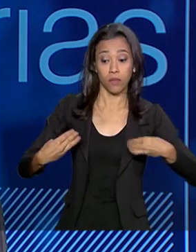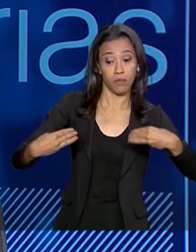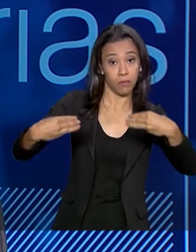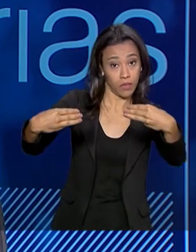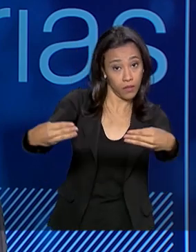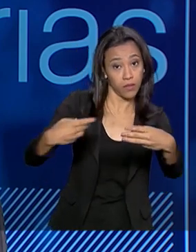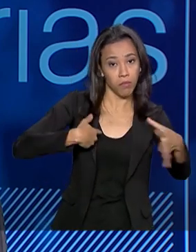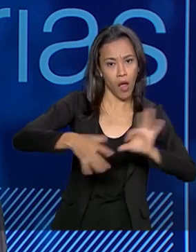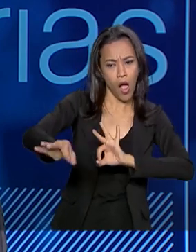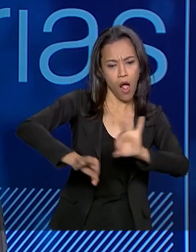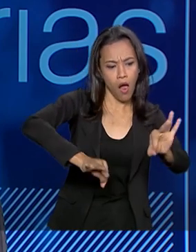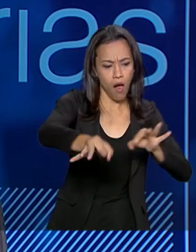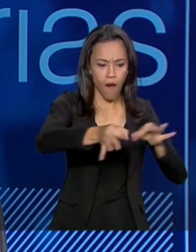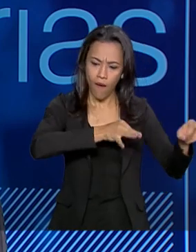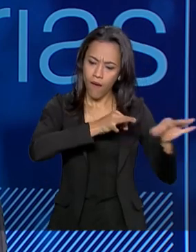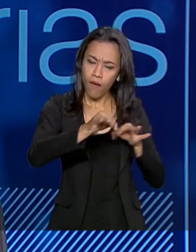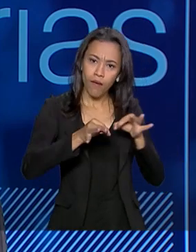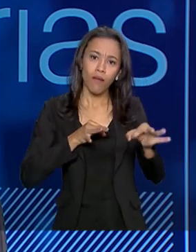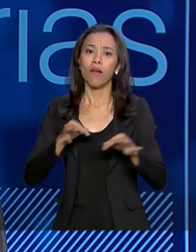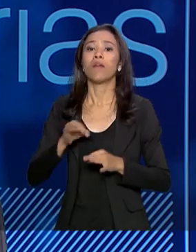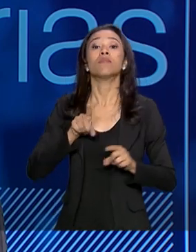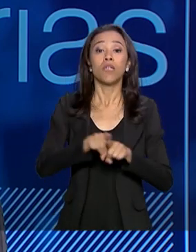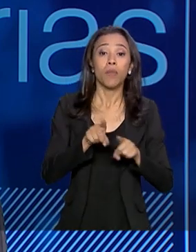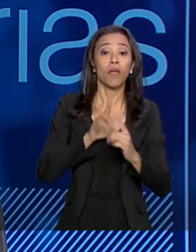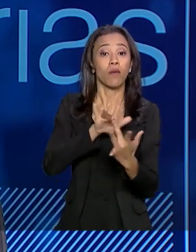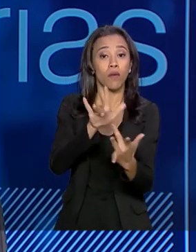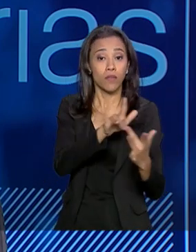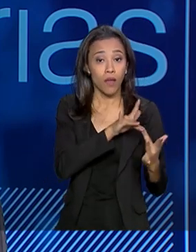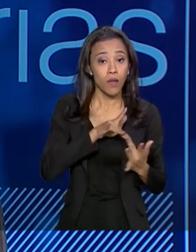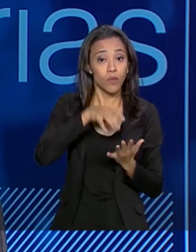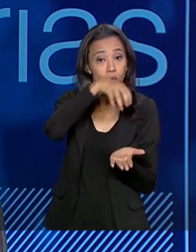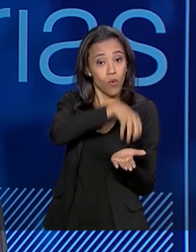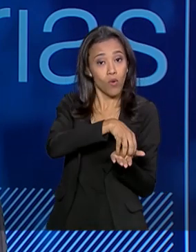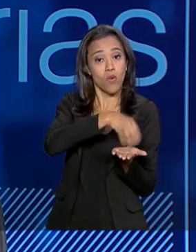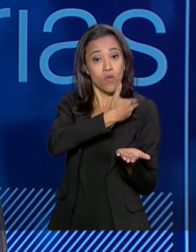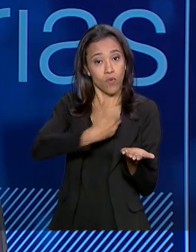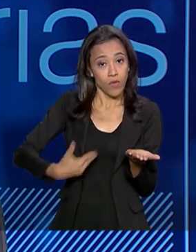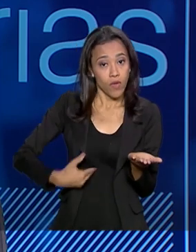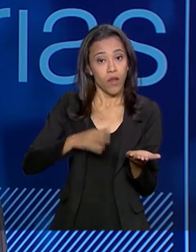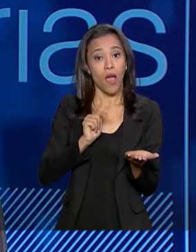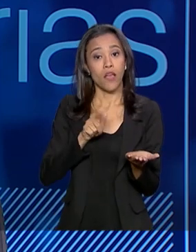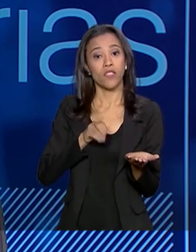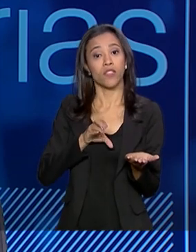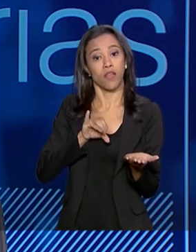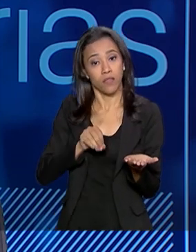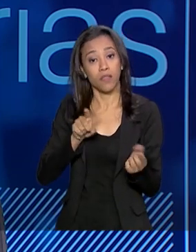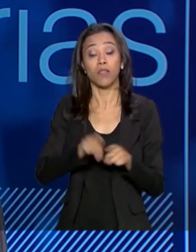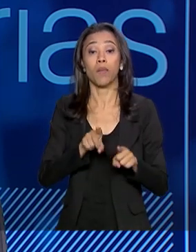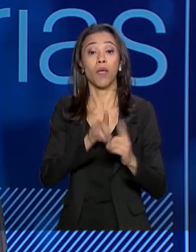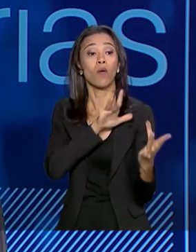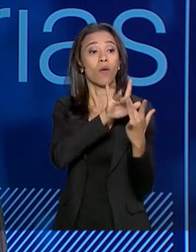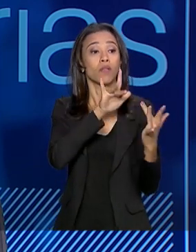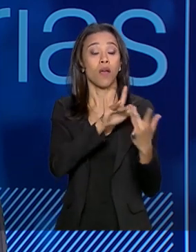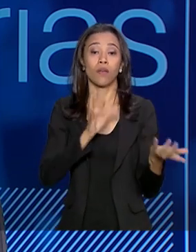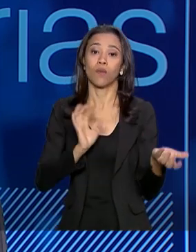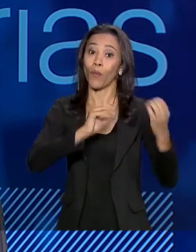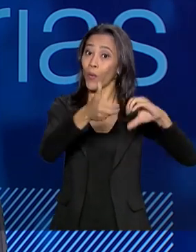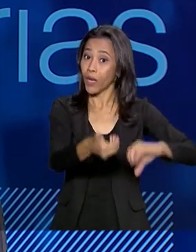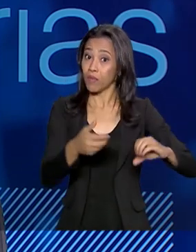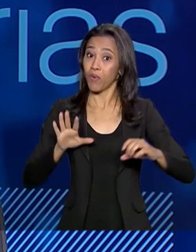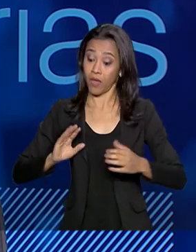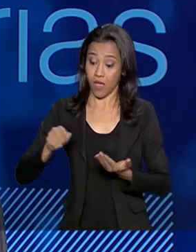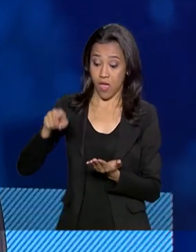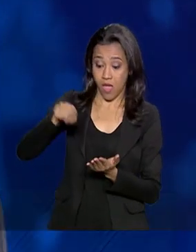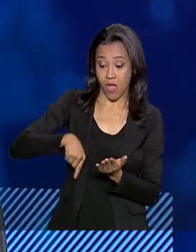toda essa estruturação, com as agências reguladoras, muitas vezes também com o Congresso, porque a gente sabe que muitos desses projetos acabam